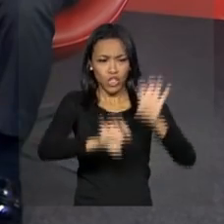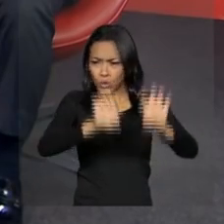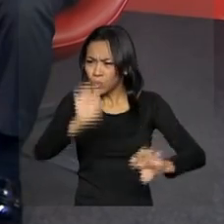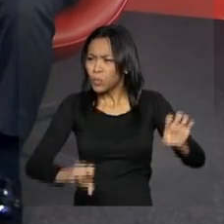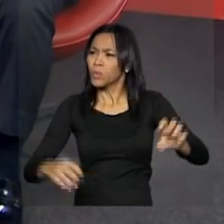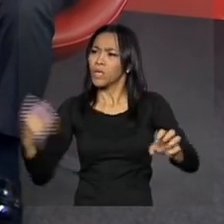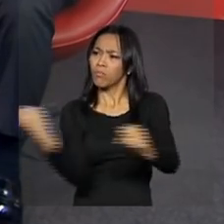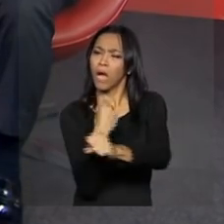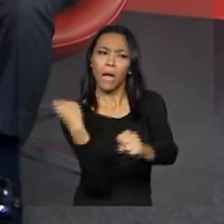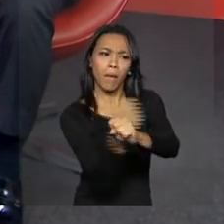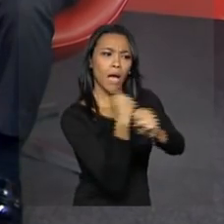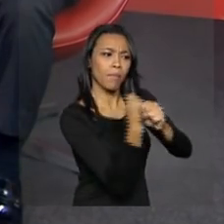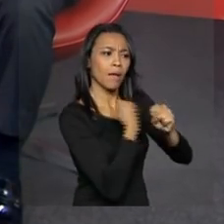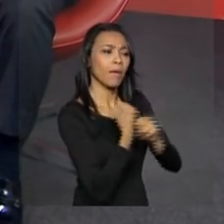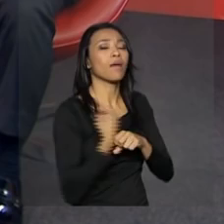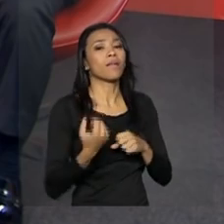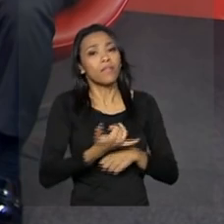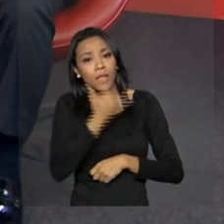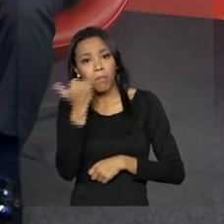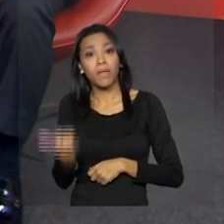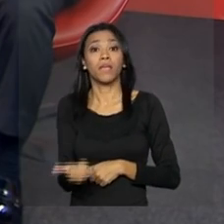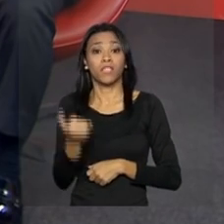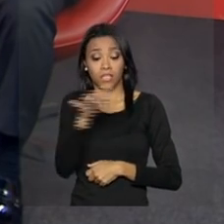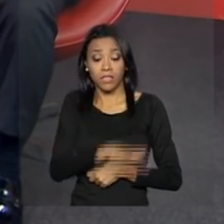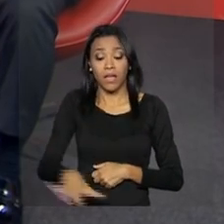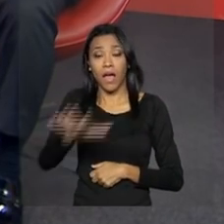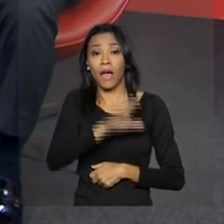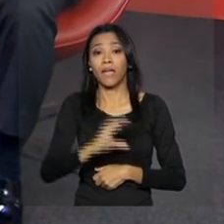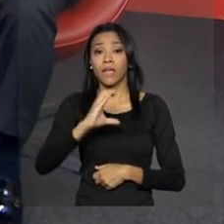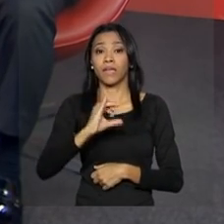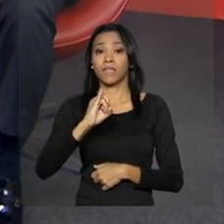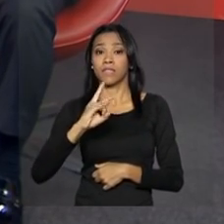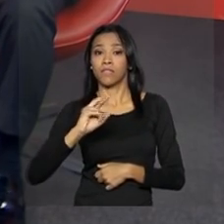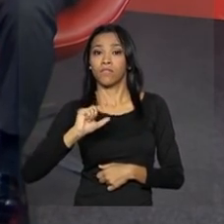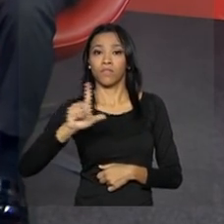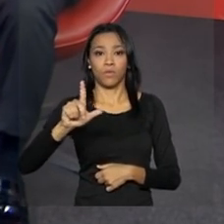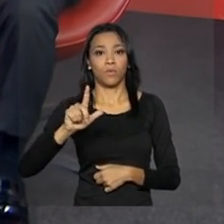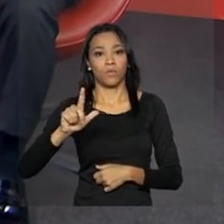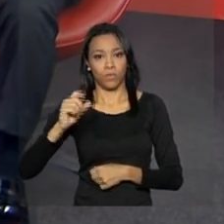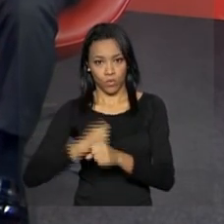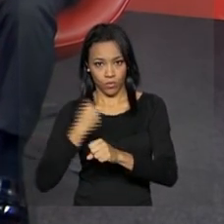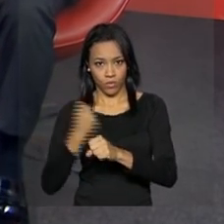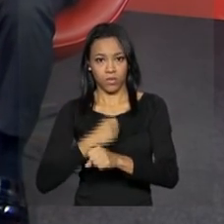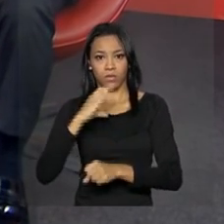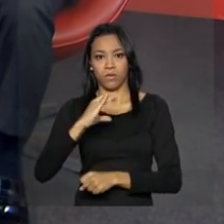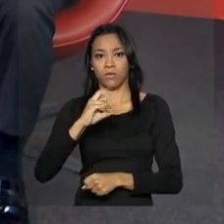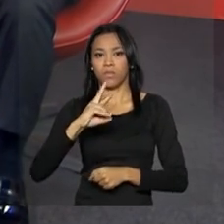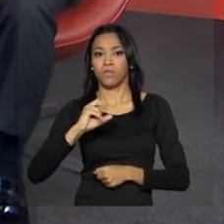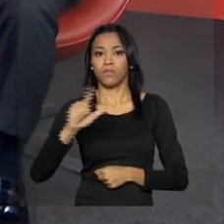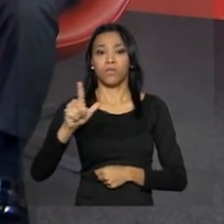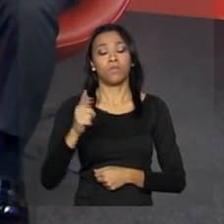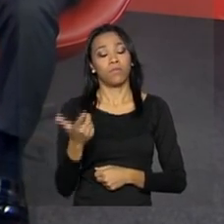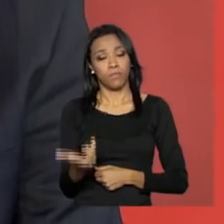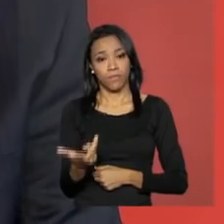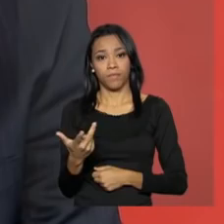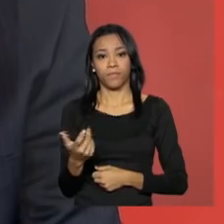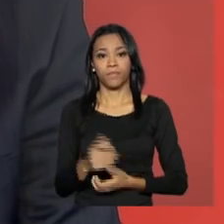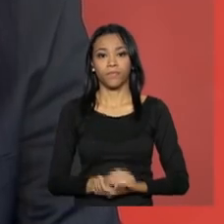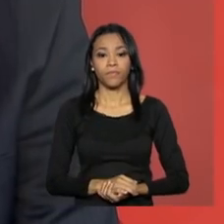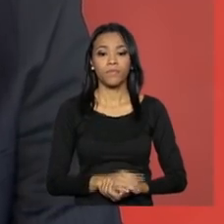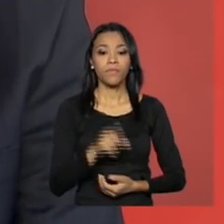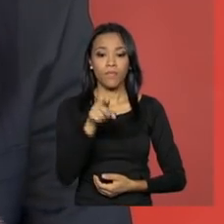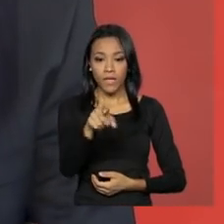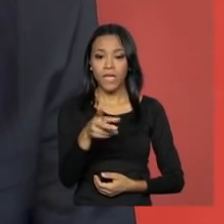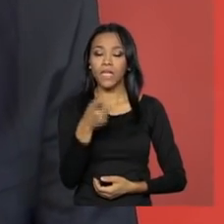hoje dependem dela. O Brasil detém um ativo tecnológico enorme com essas empresas. O